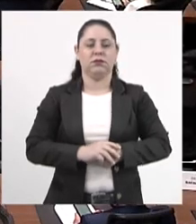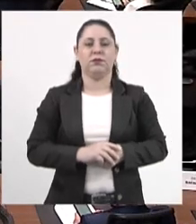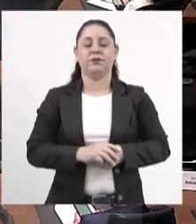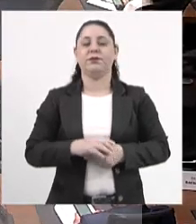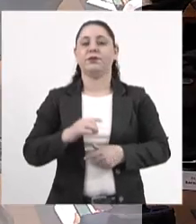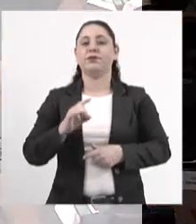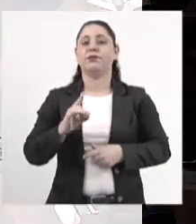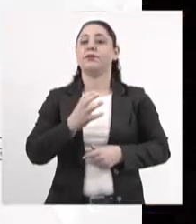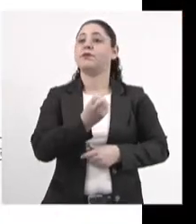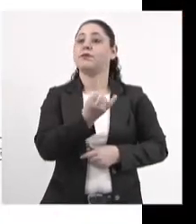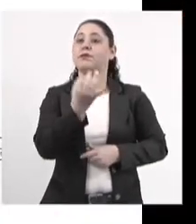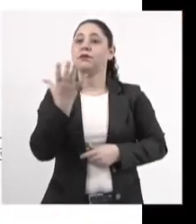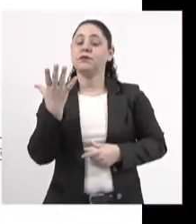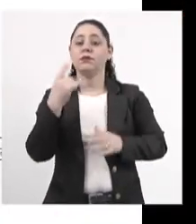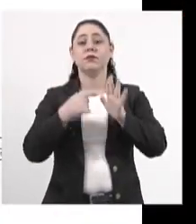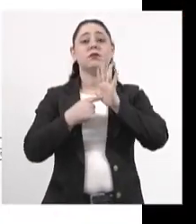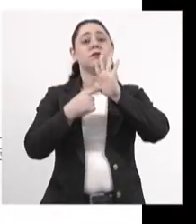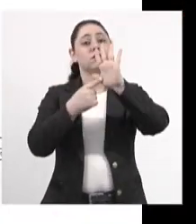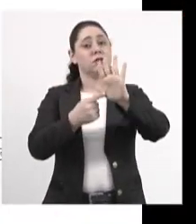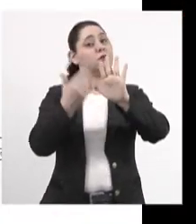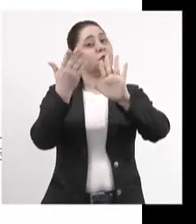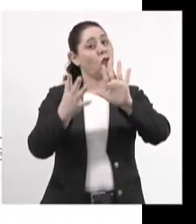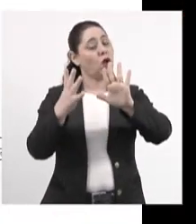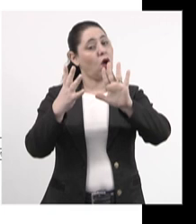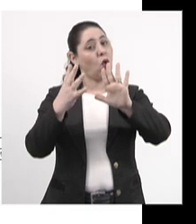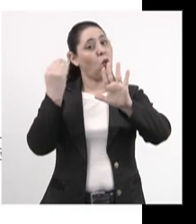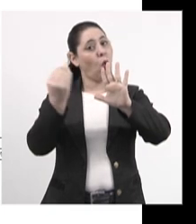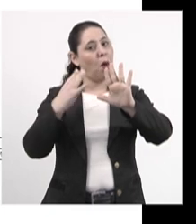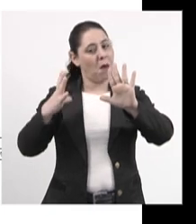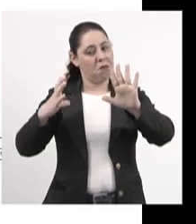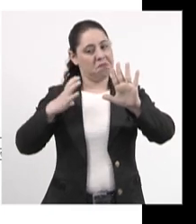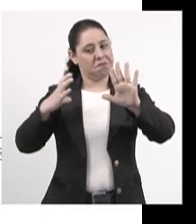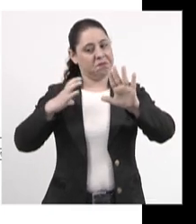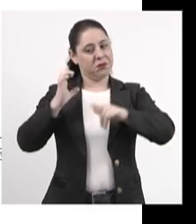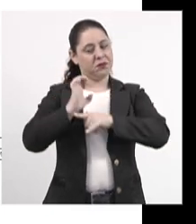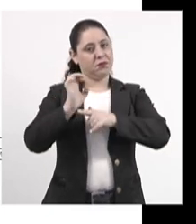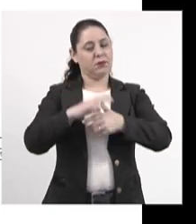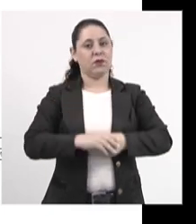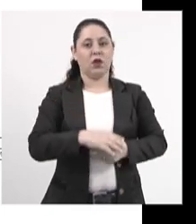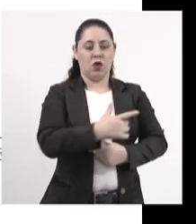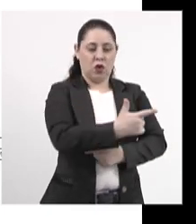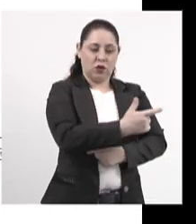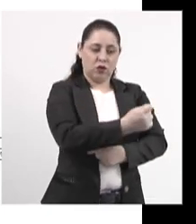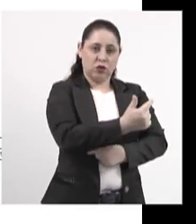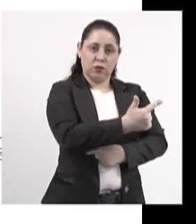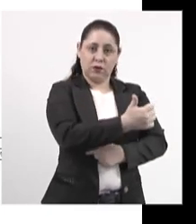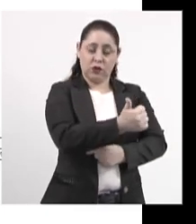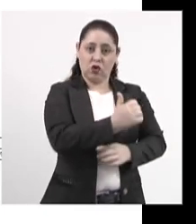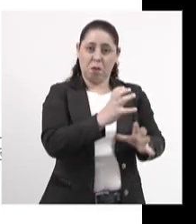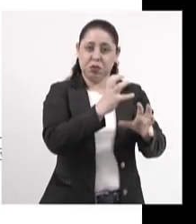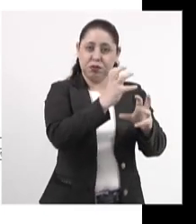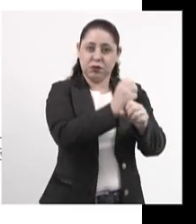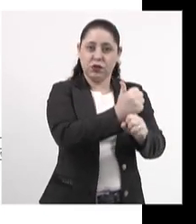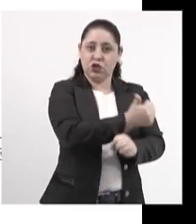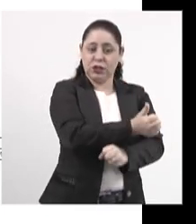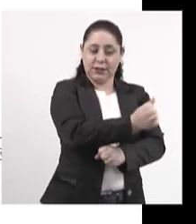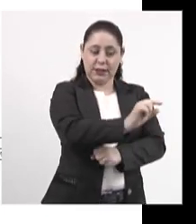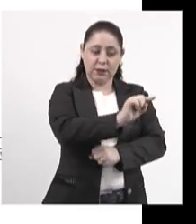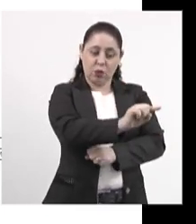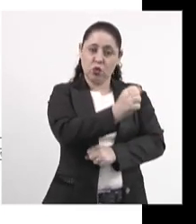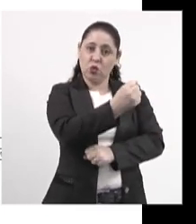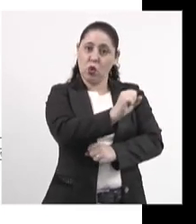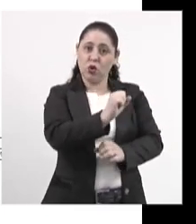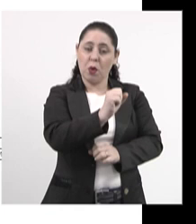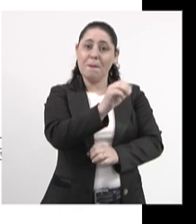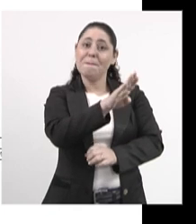só para pegar os números aqui, para mostrar a pujança do nosso Estado, presidente. Olha, em 2021 nós arrecadávamos 16,8 bilhões.